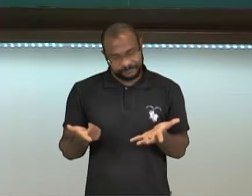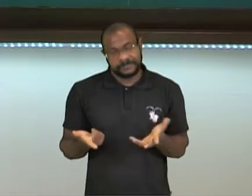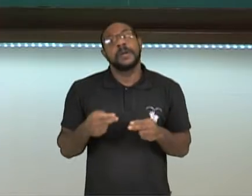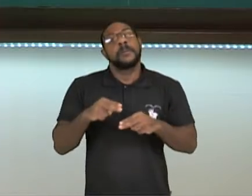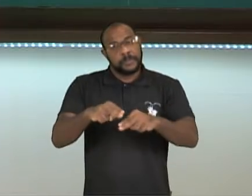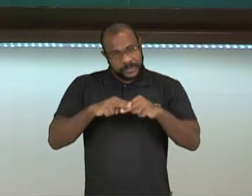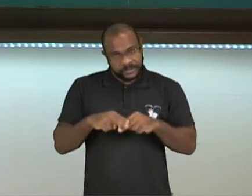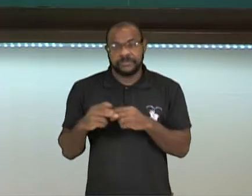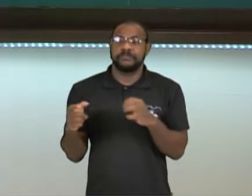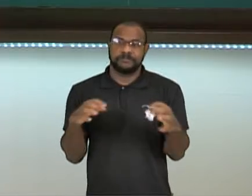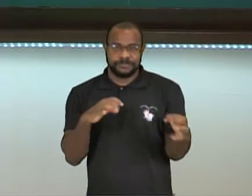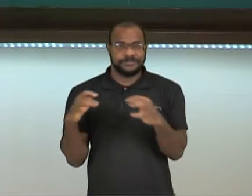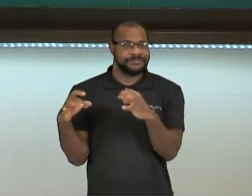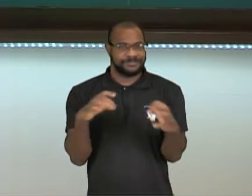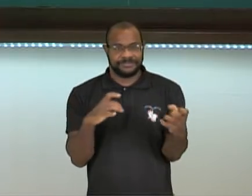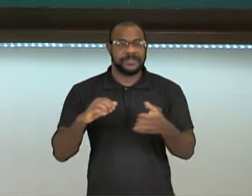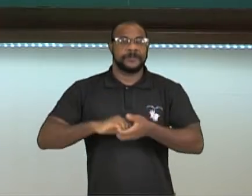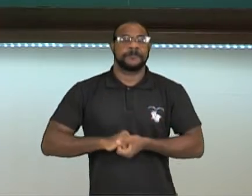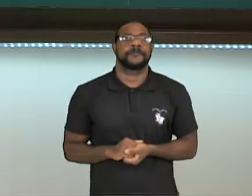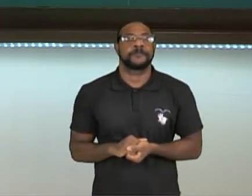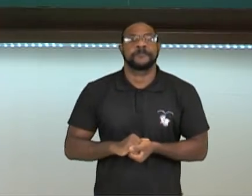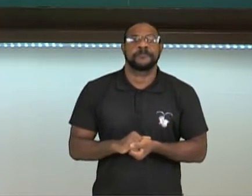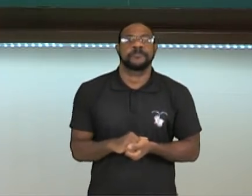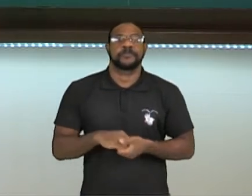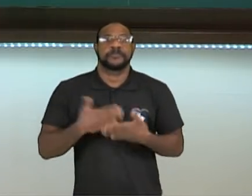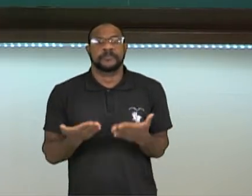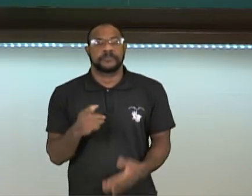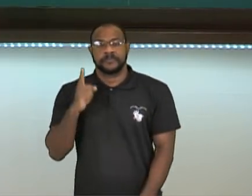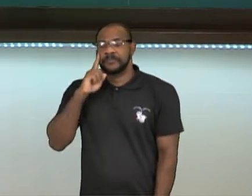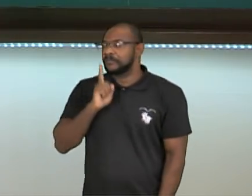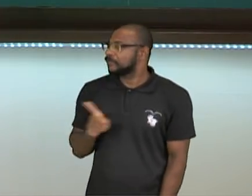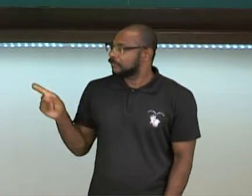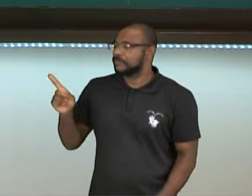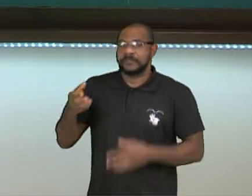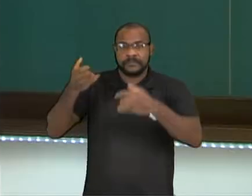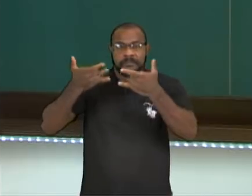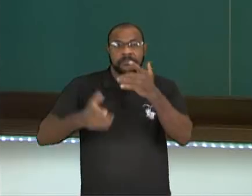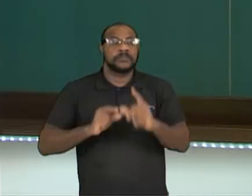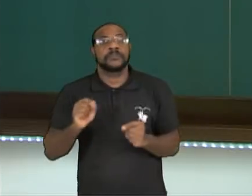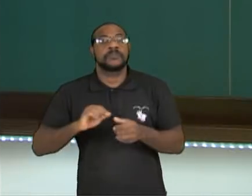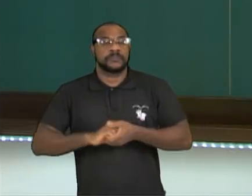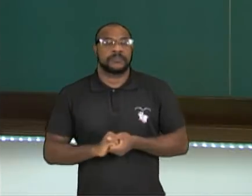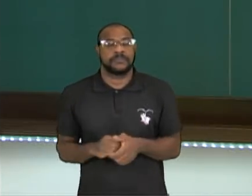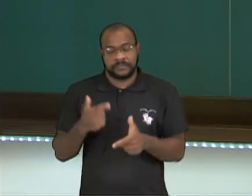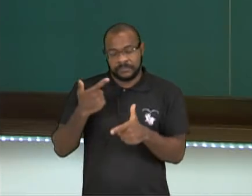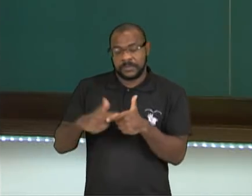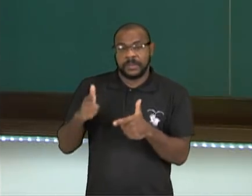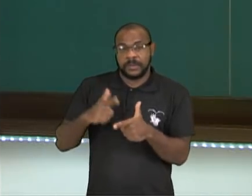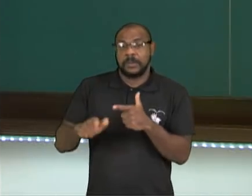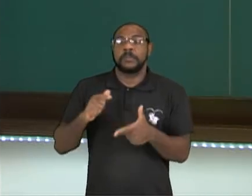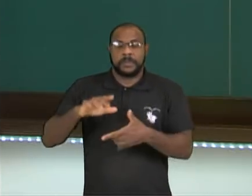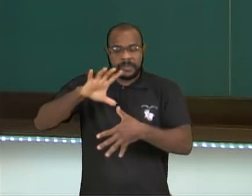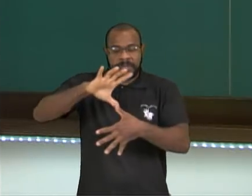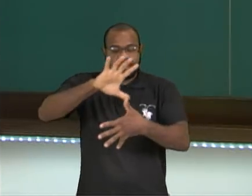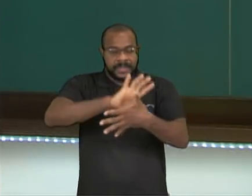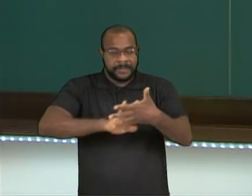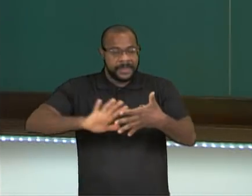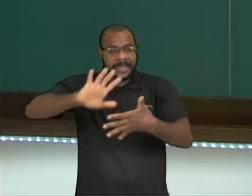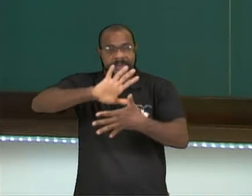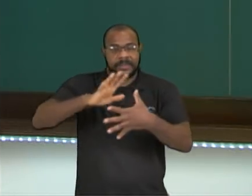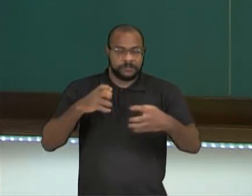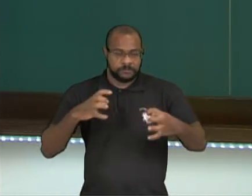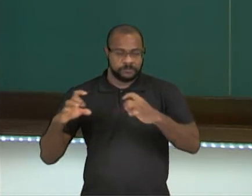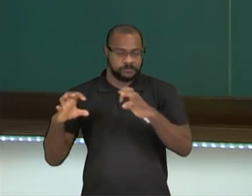aumentar as áreas de conflito, tá? Aqui nós vamos falar sobre um conflito na América, tá?